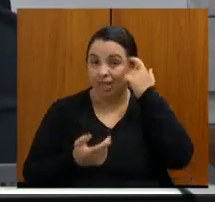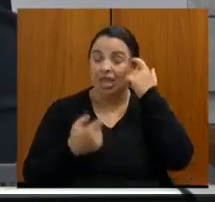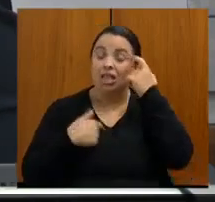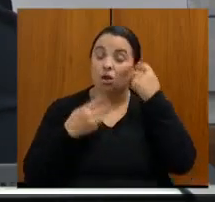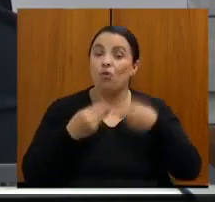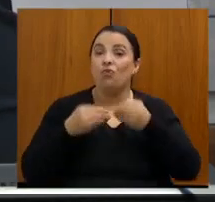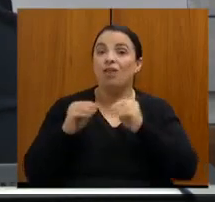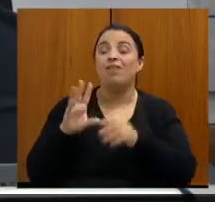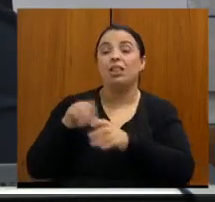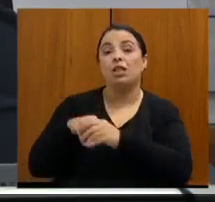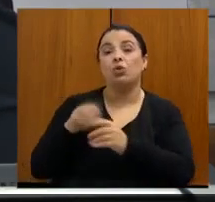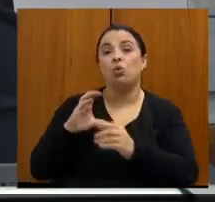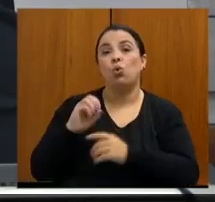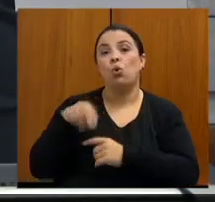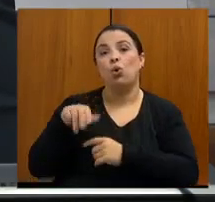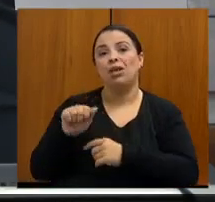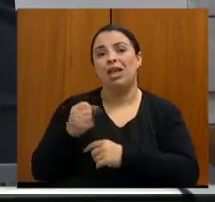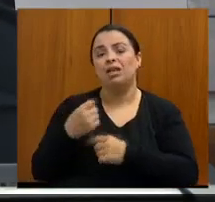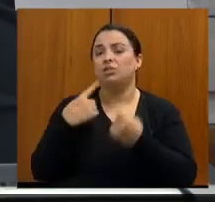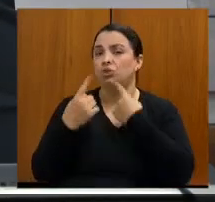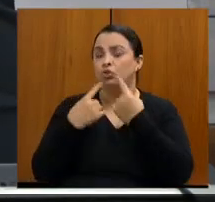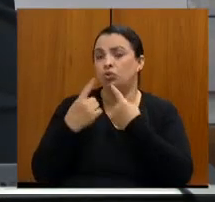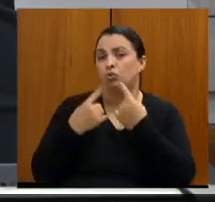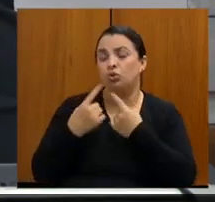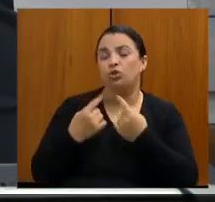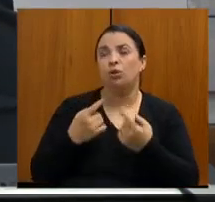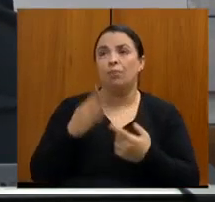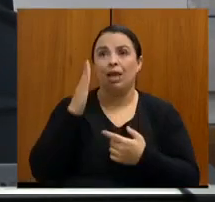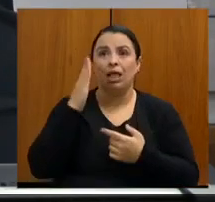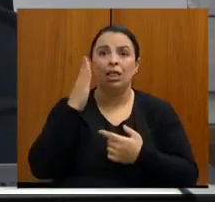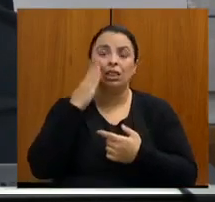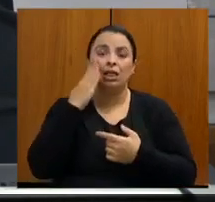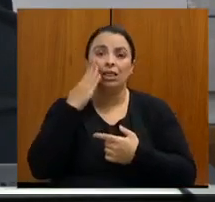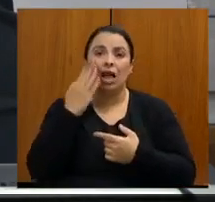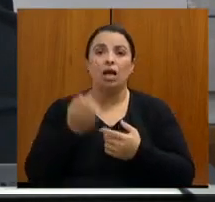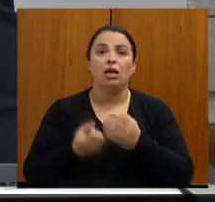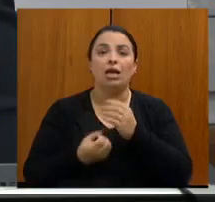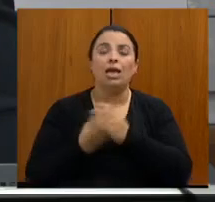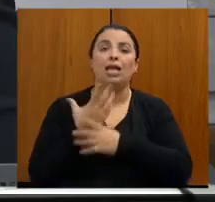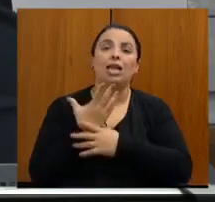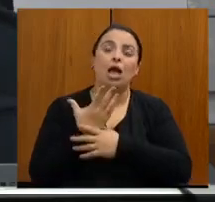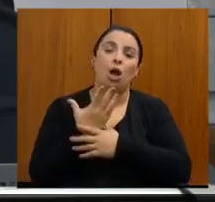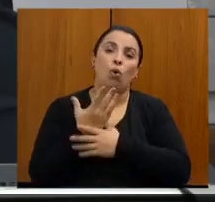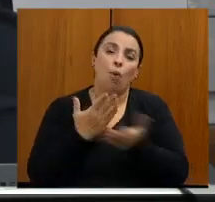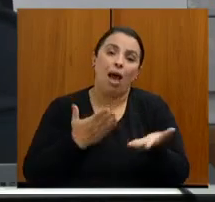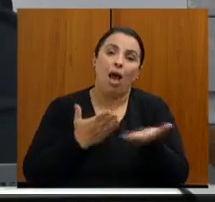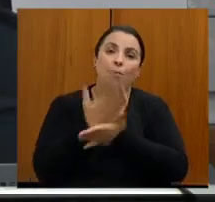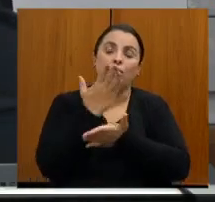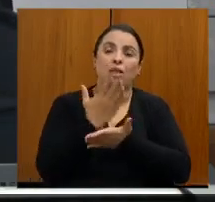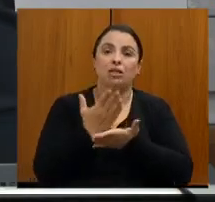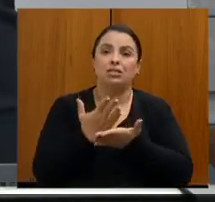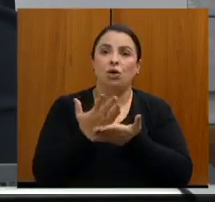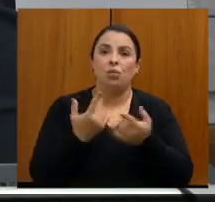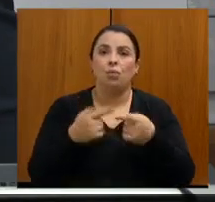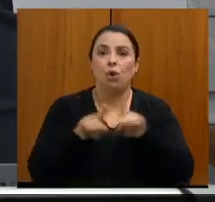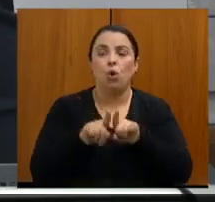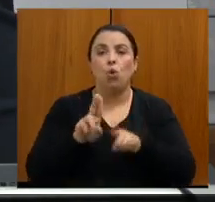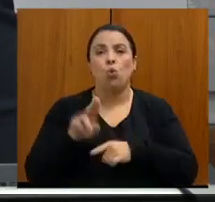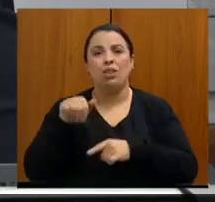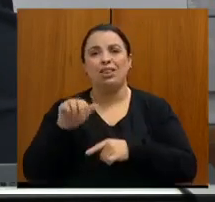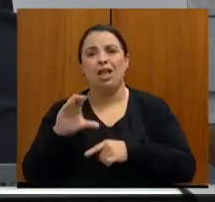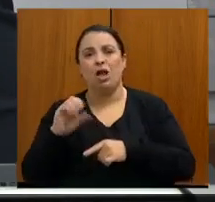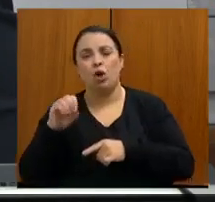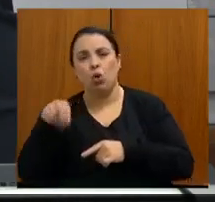para ver se a gente consegue criar, talvez, uma habilitação não vinculada sempre ao NACOM, ao CACOM, uma